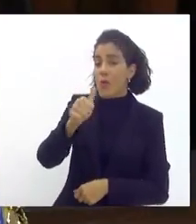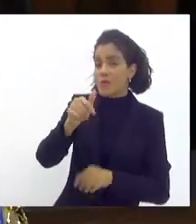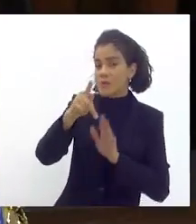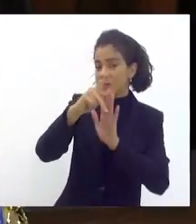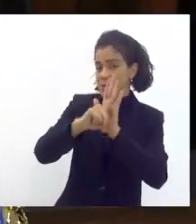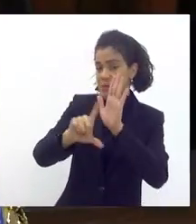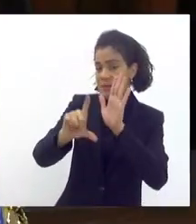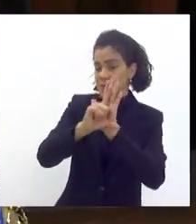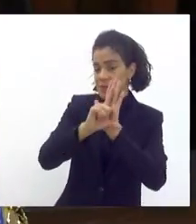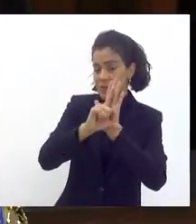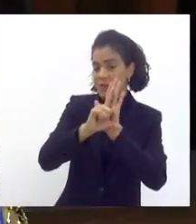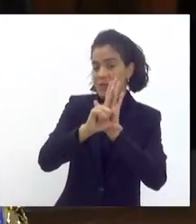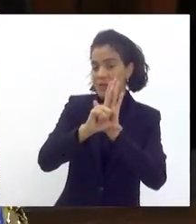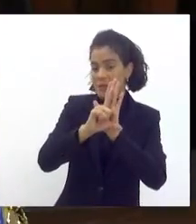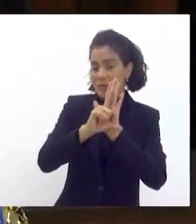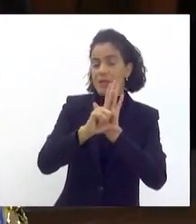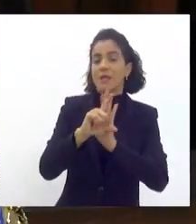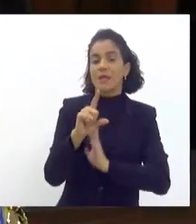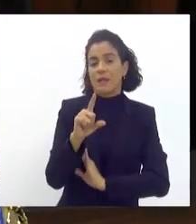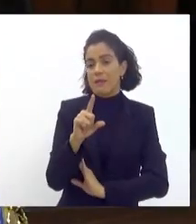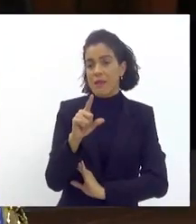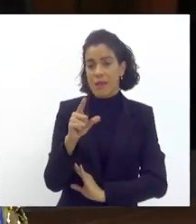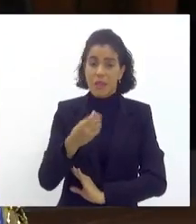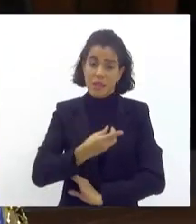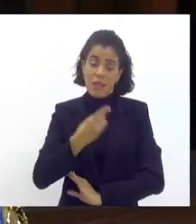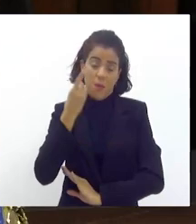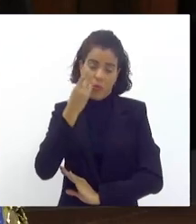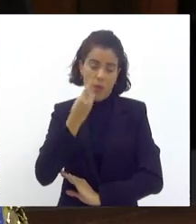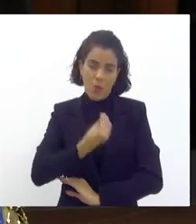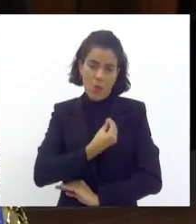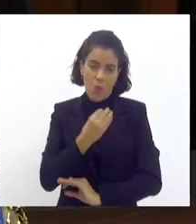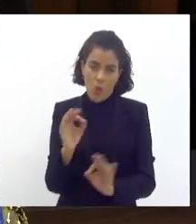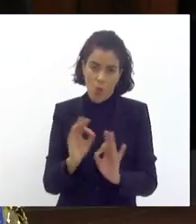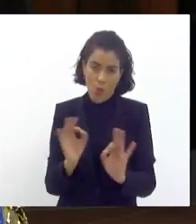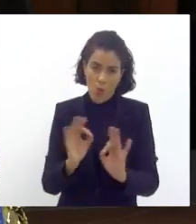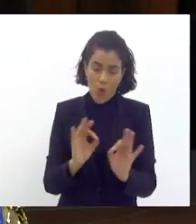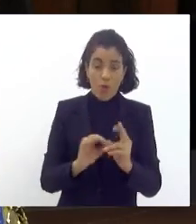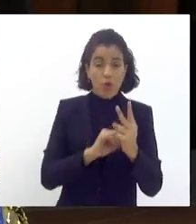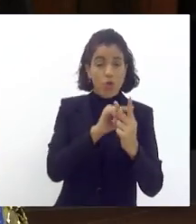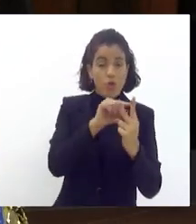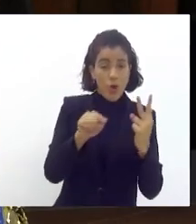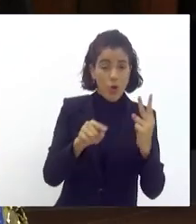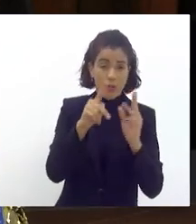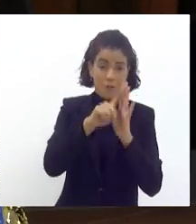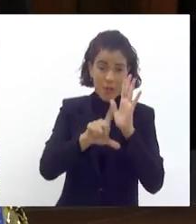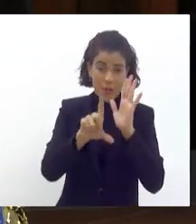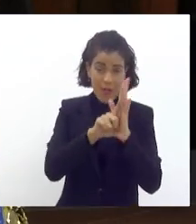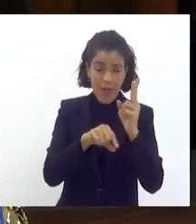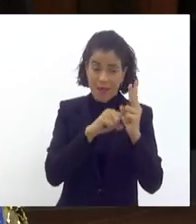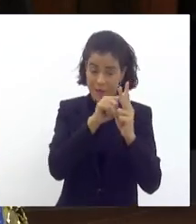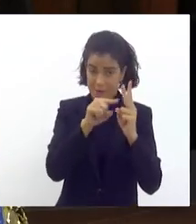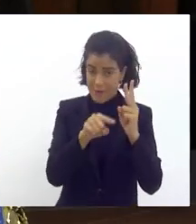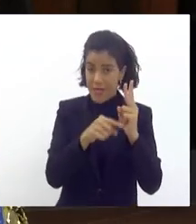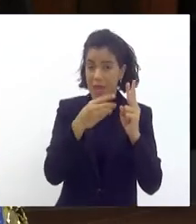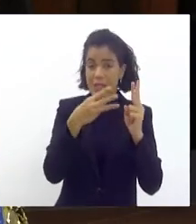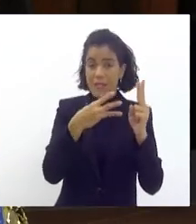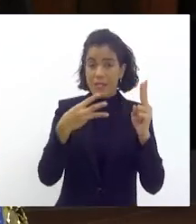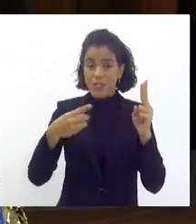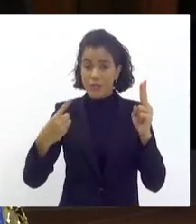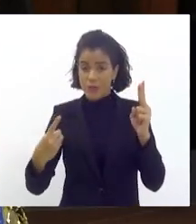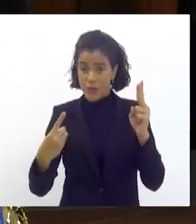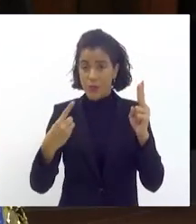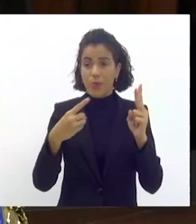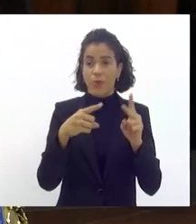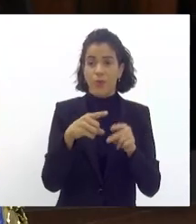são deputados que não estão presentes agora nessa audiência a gente tem dois do deputado Amorim esse que é o principal que é o 331 do